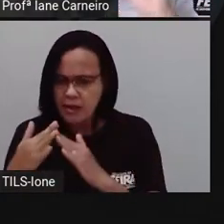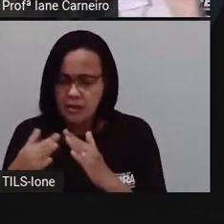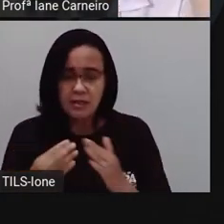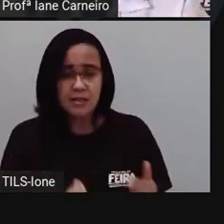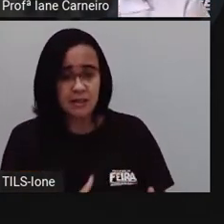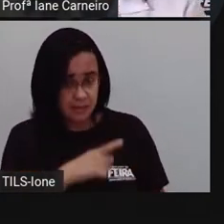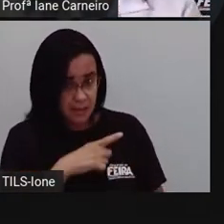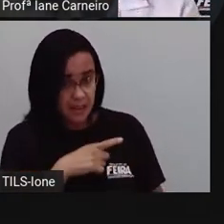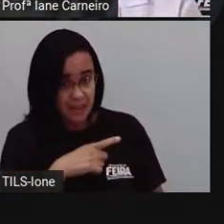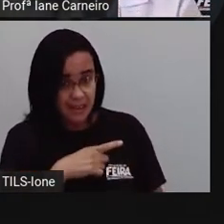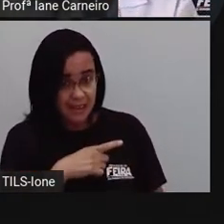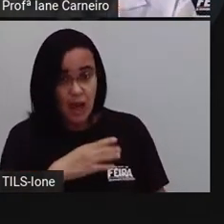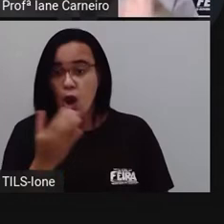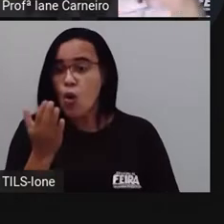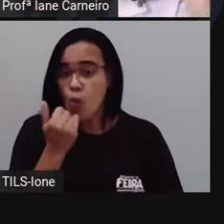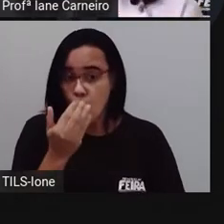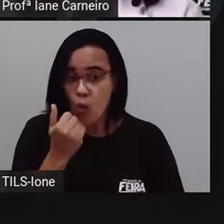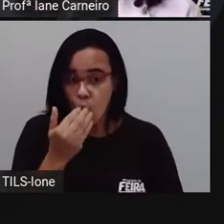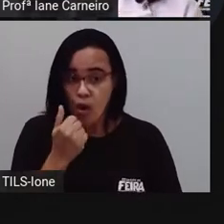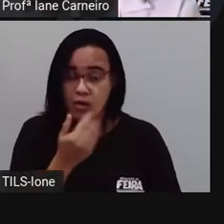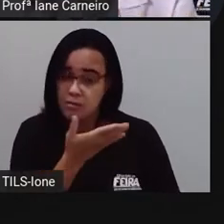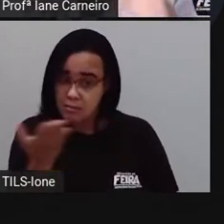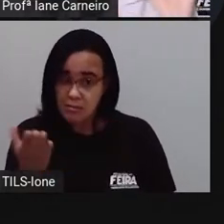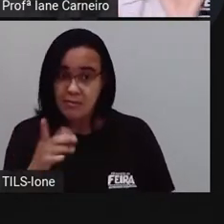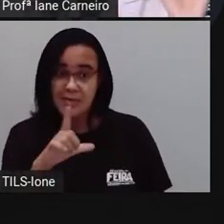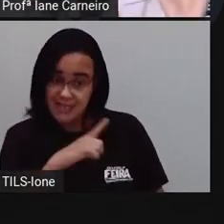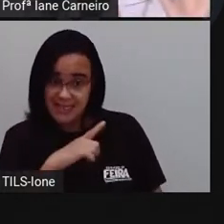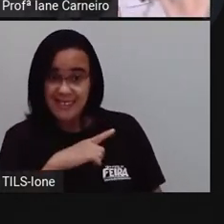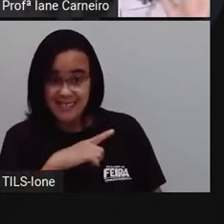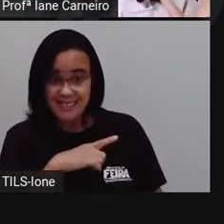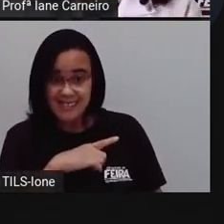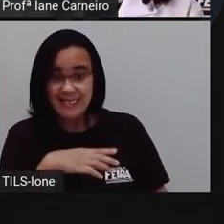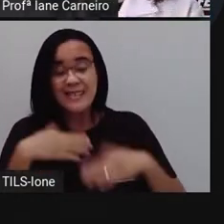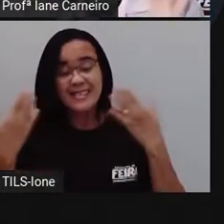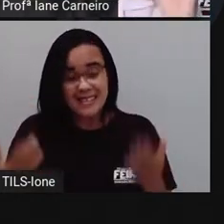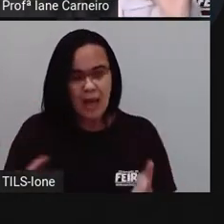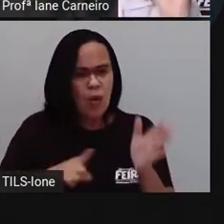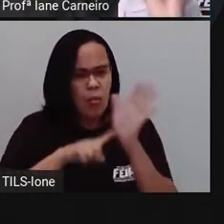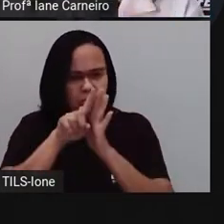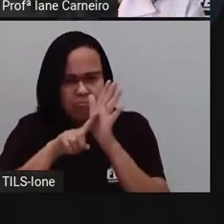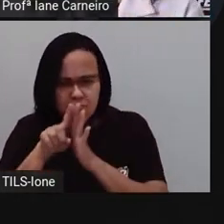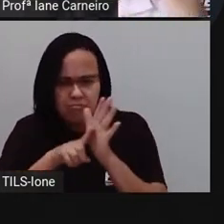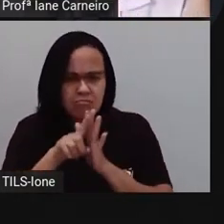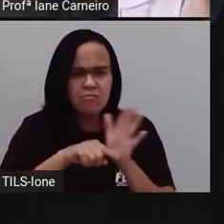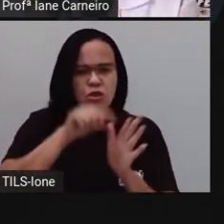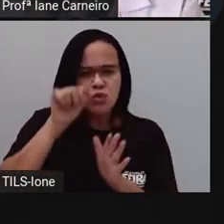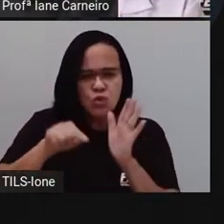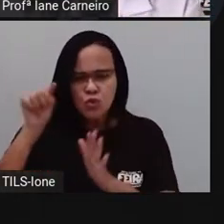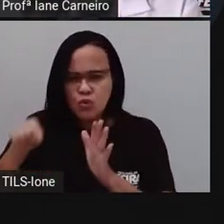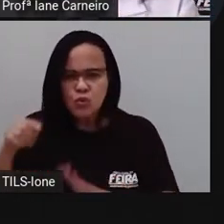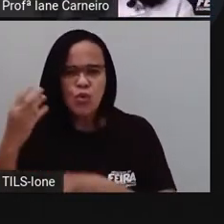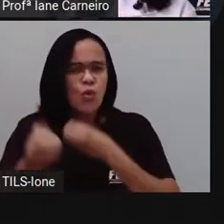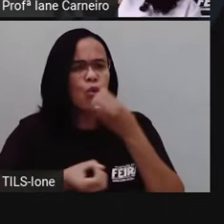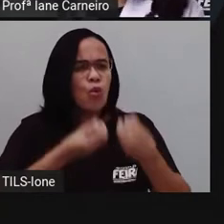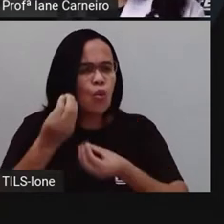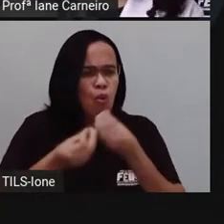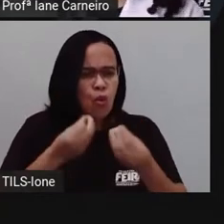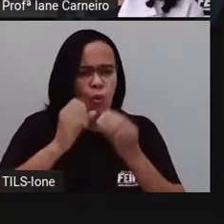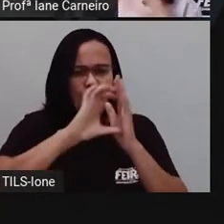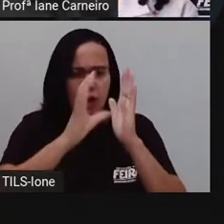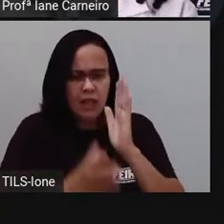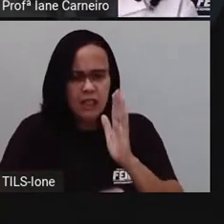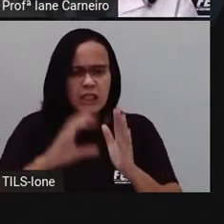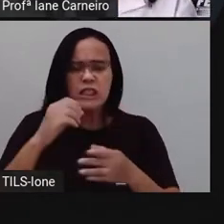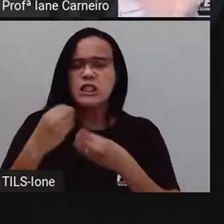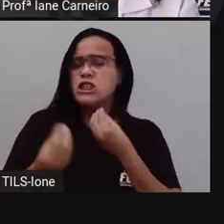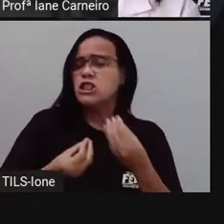censo é fazer uma contagem, Fazer uma pesquisa sobre todas as características, todos os detalhes dos moradores de um lugar, né?